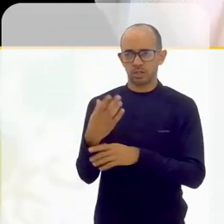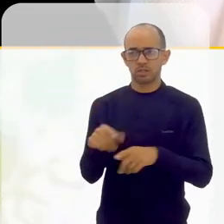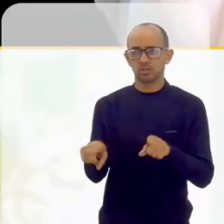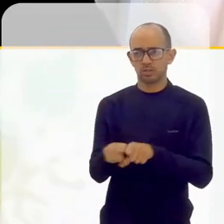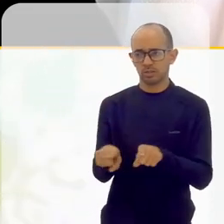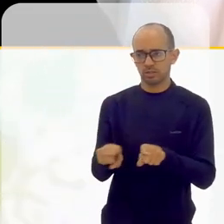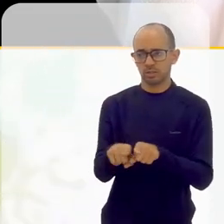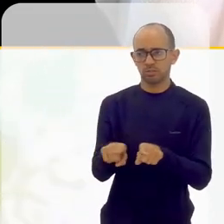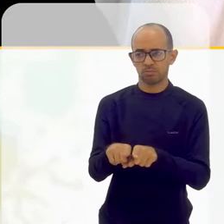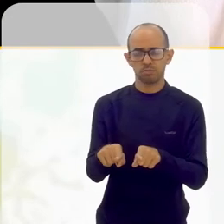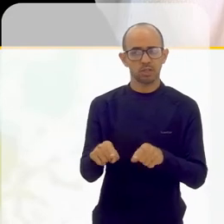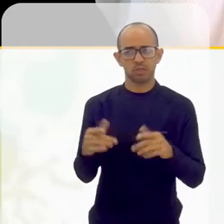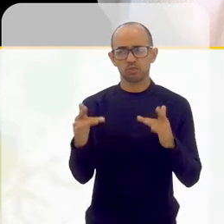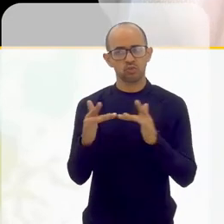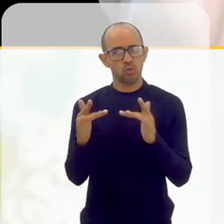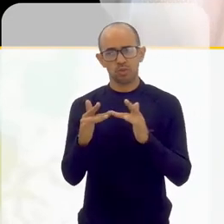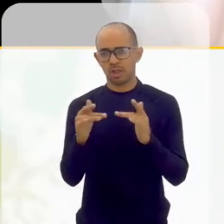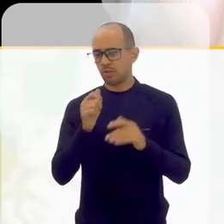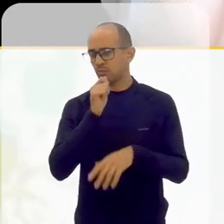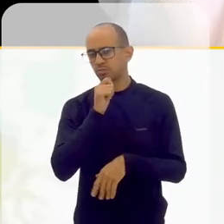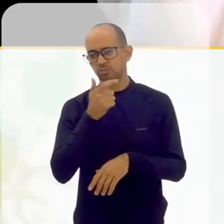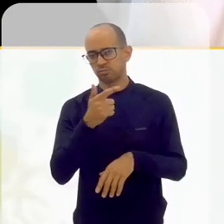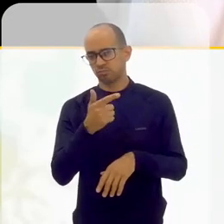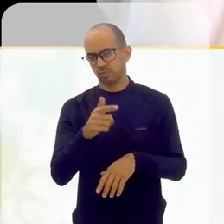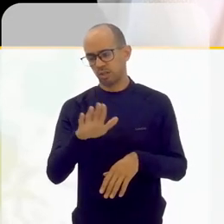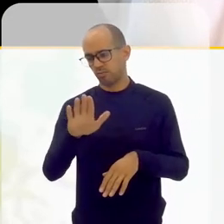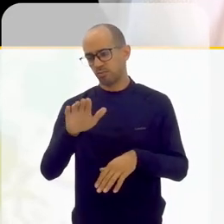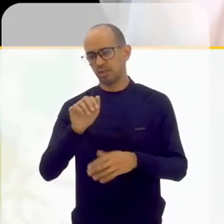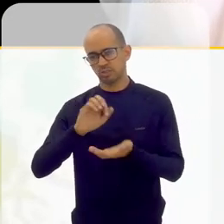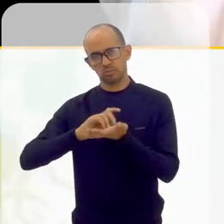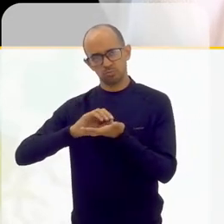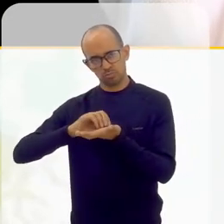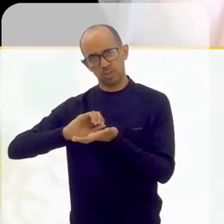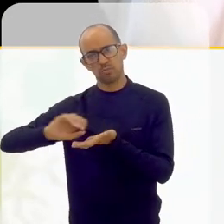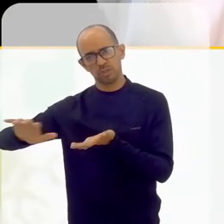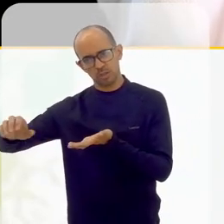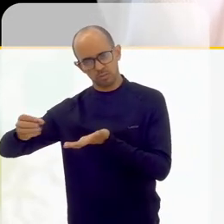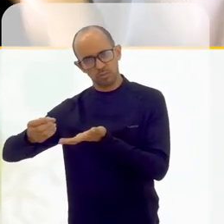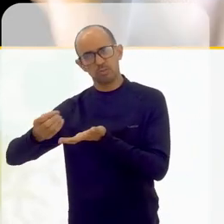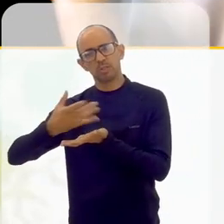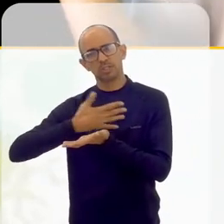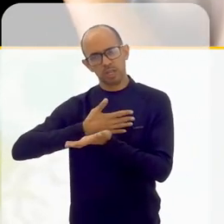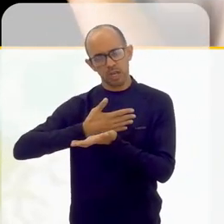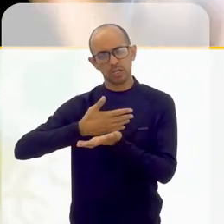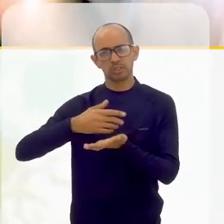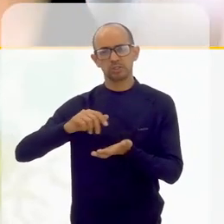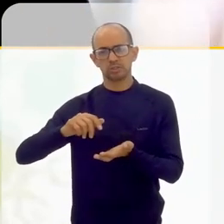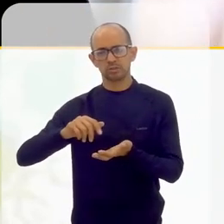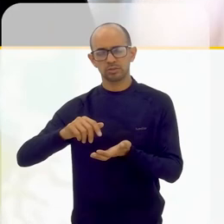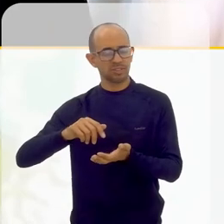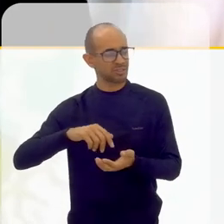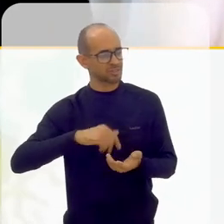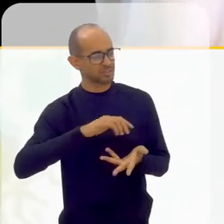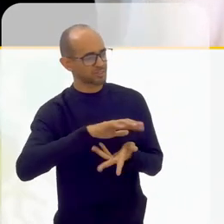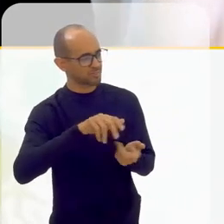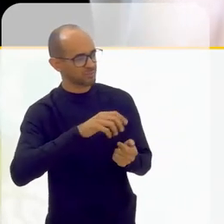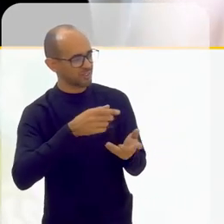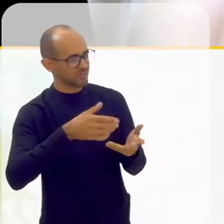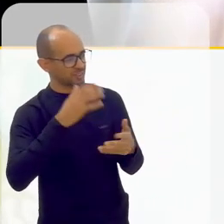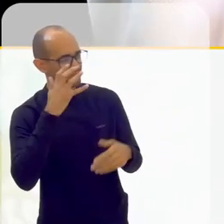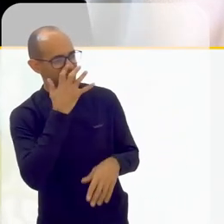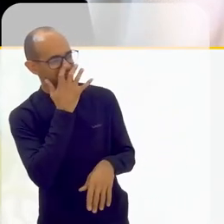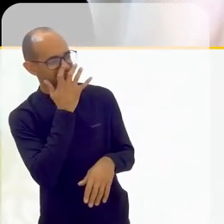com a Jimi, a gente tem contato até hoje. Vire e mexer, a se manda mensagem. No primeiro festival... O pessoal deve ficar encantado.